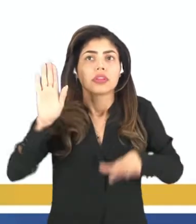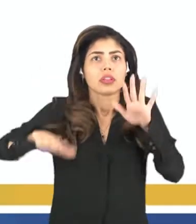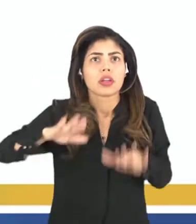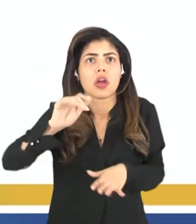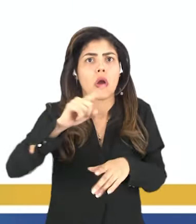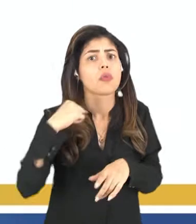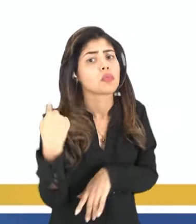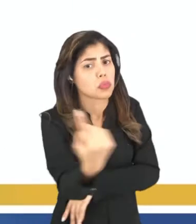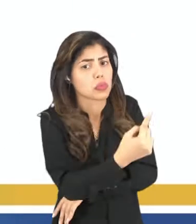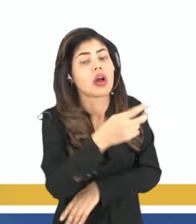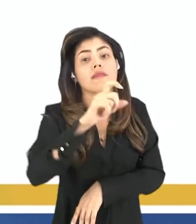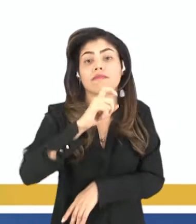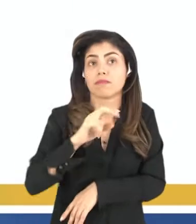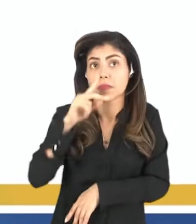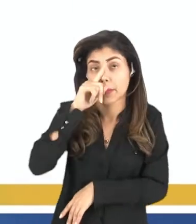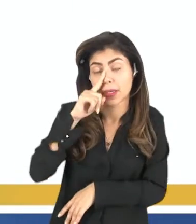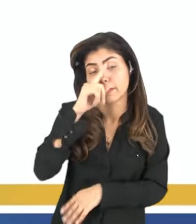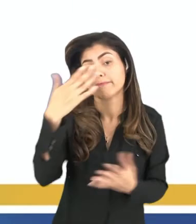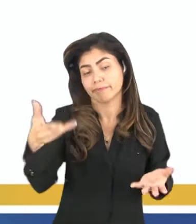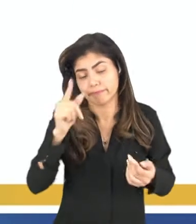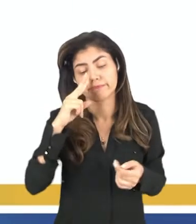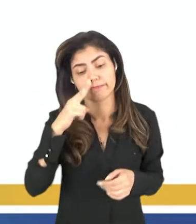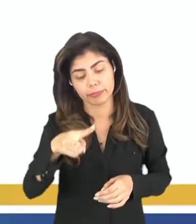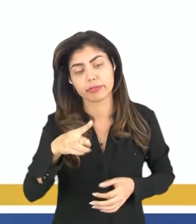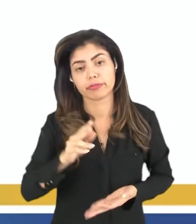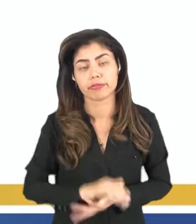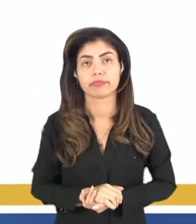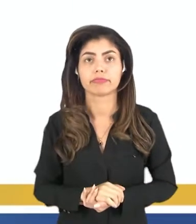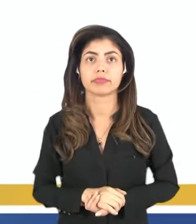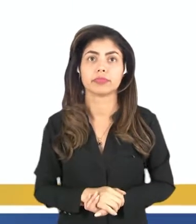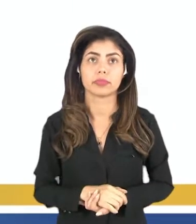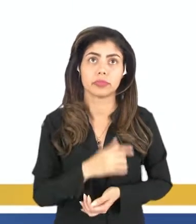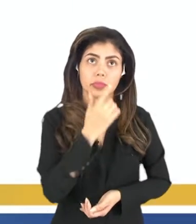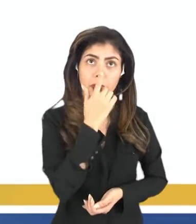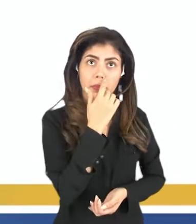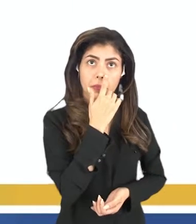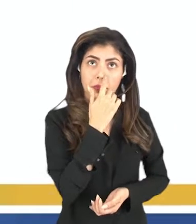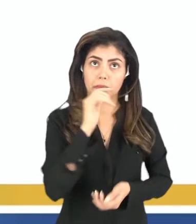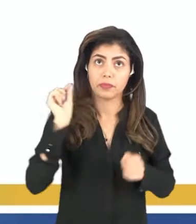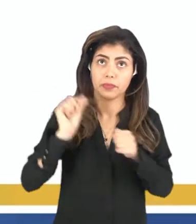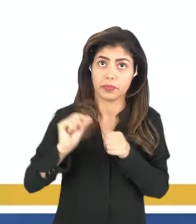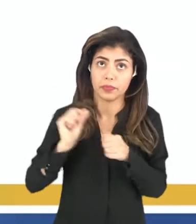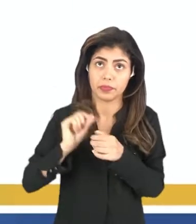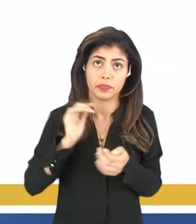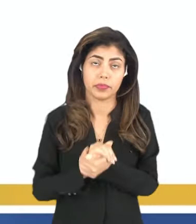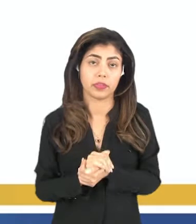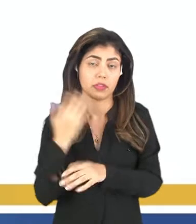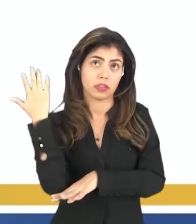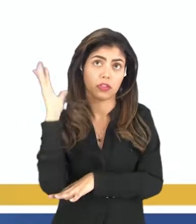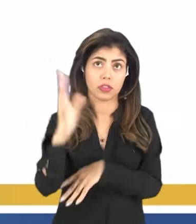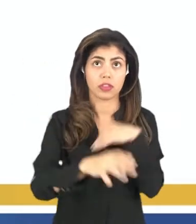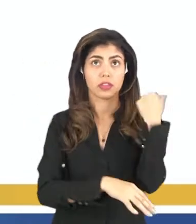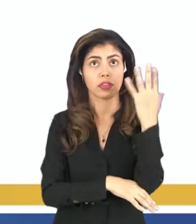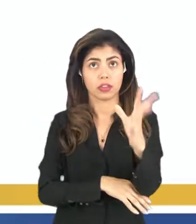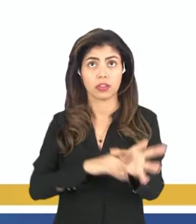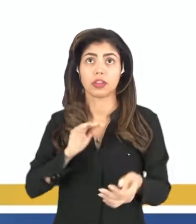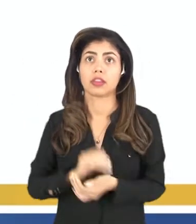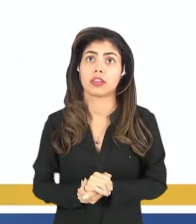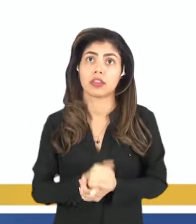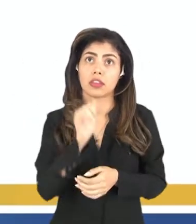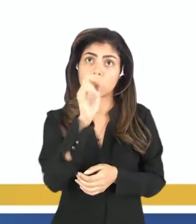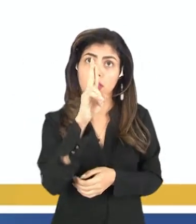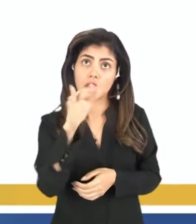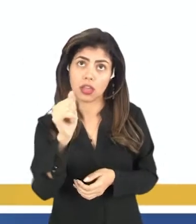relação ao meio de risco calculado, né? Realizadas em ambientes naturais, ar,